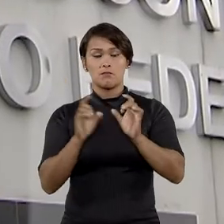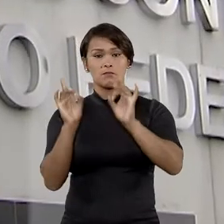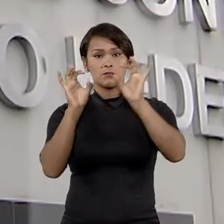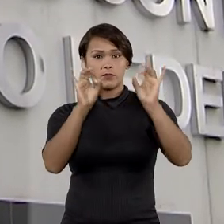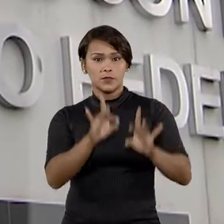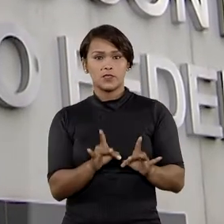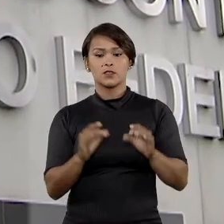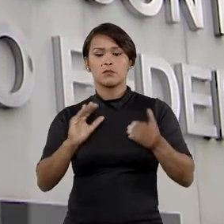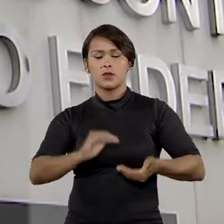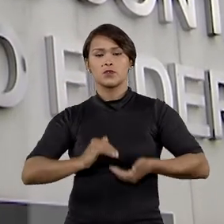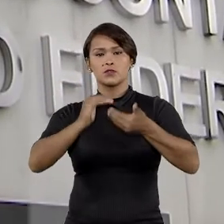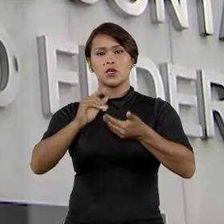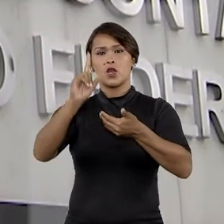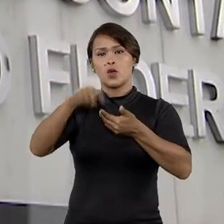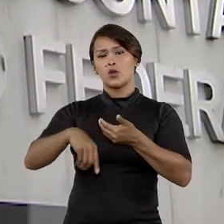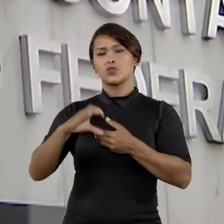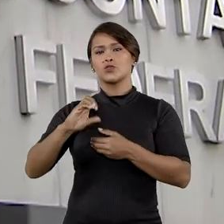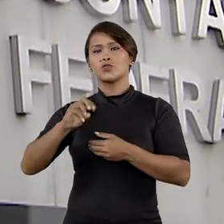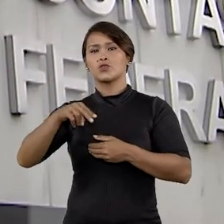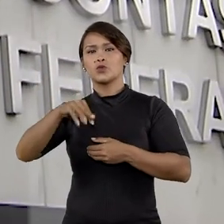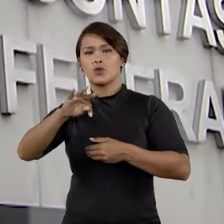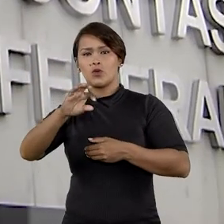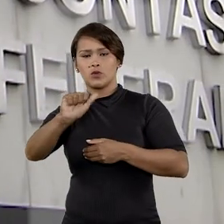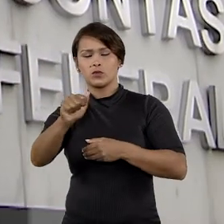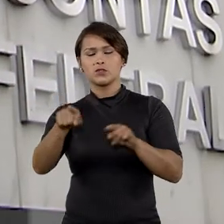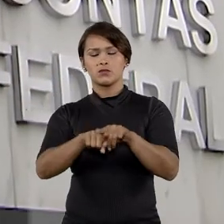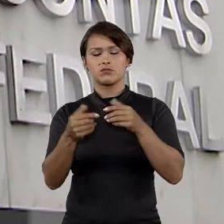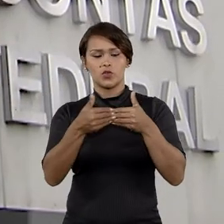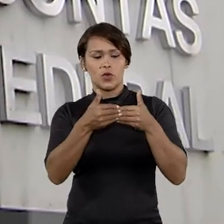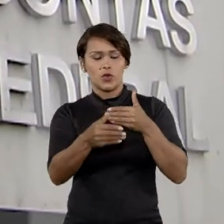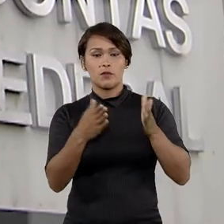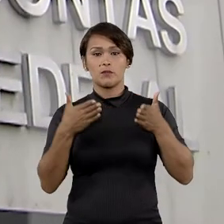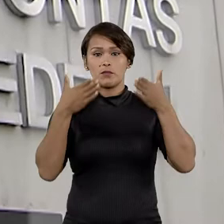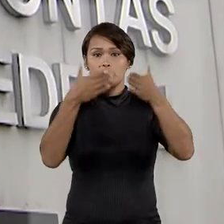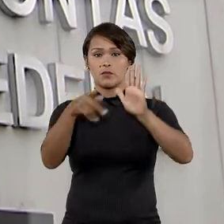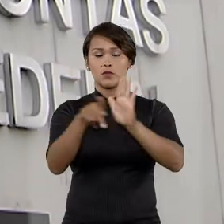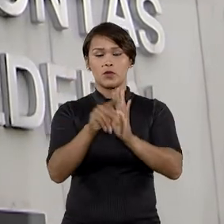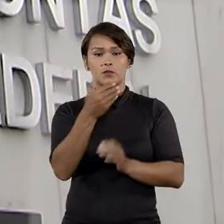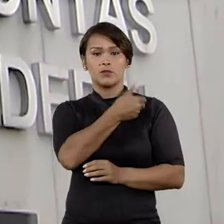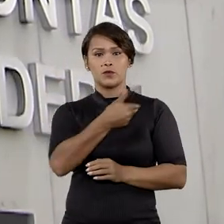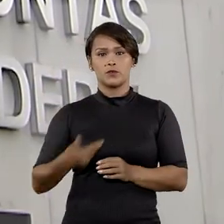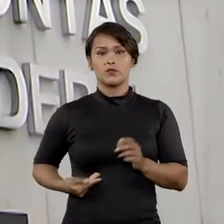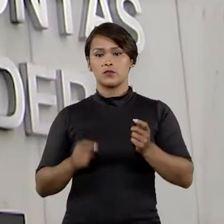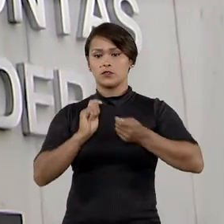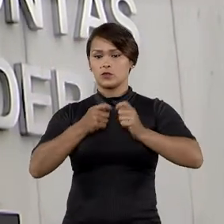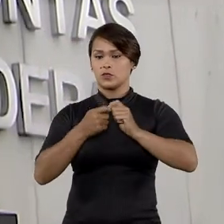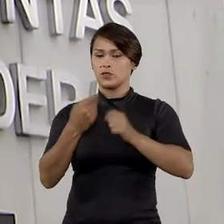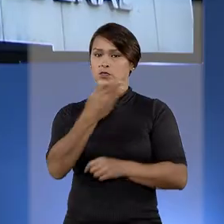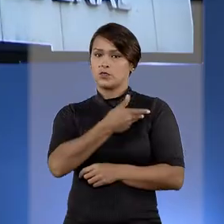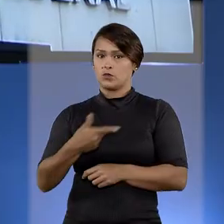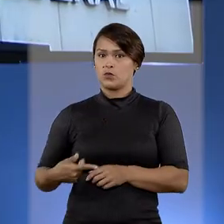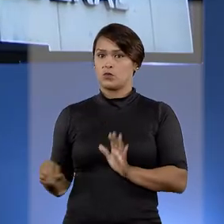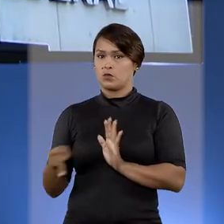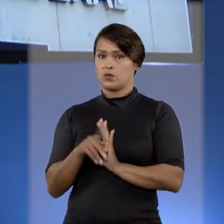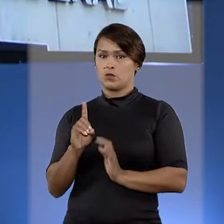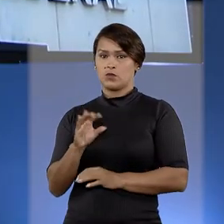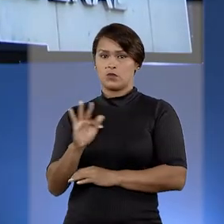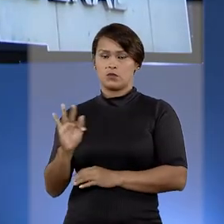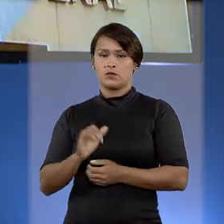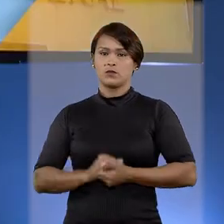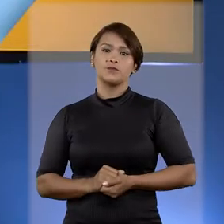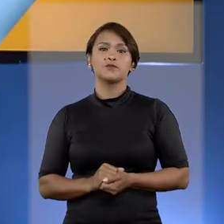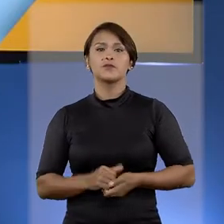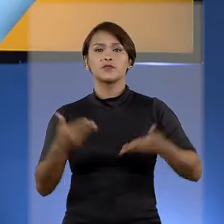função principal da Corte de Contas, cujas atribuições são centrais para a governança da administração pública do DF.